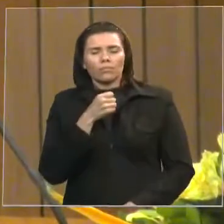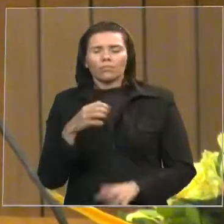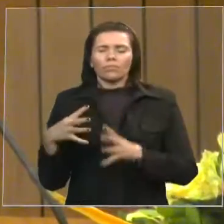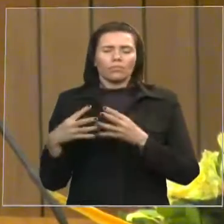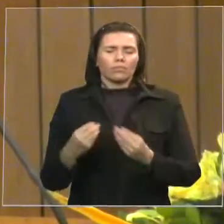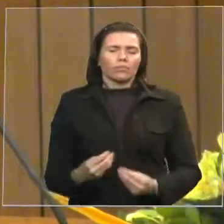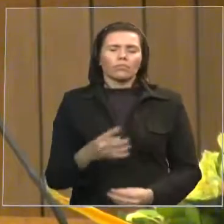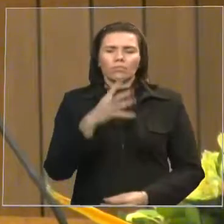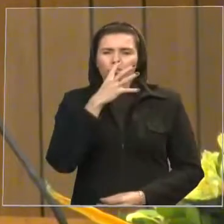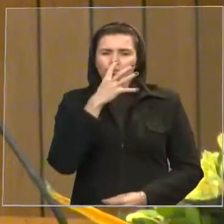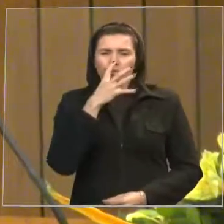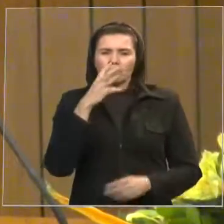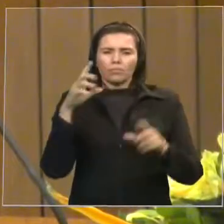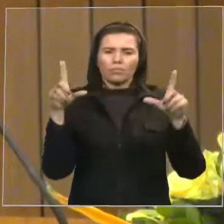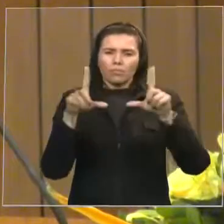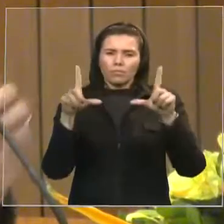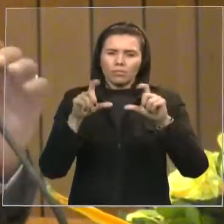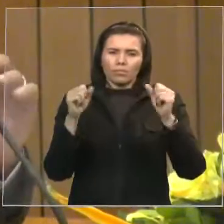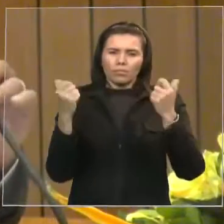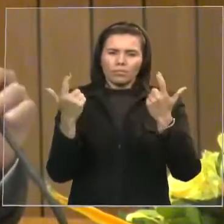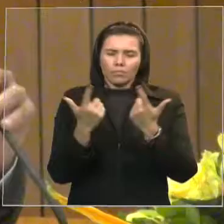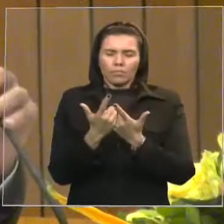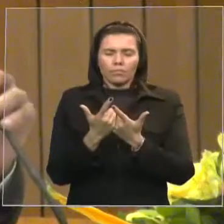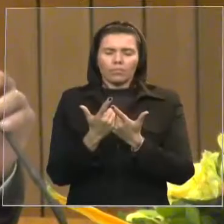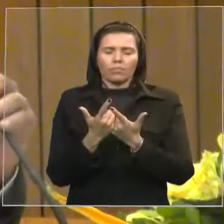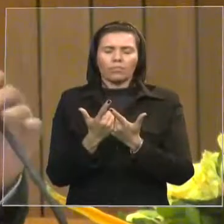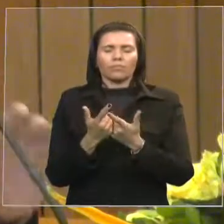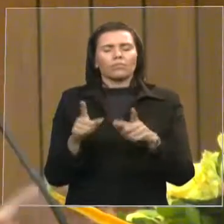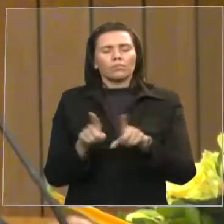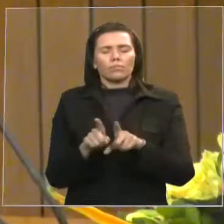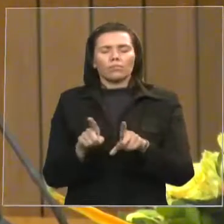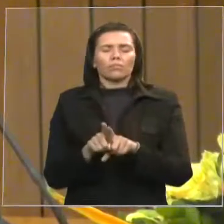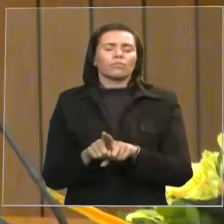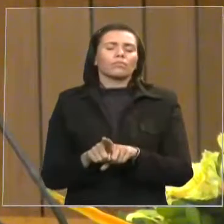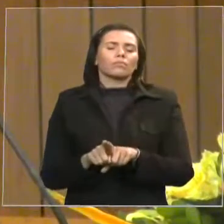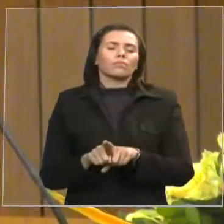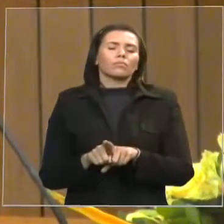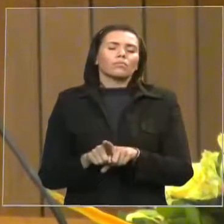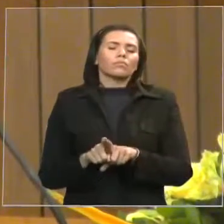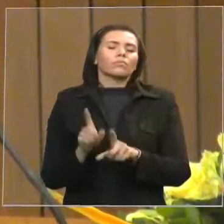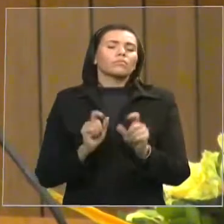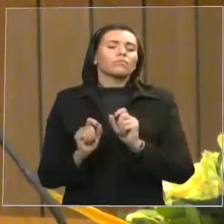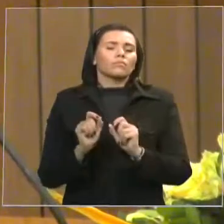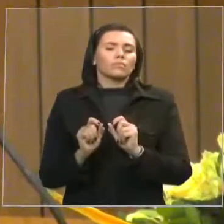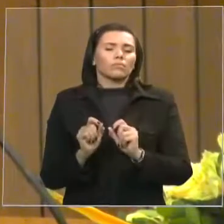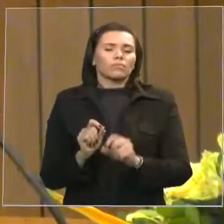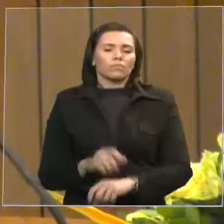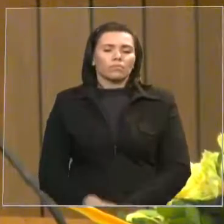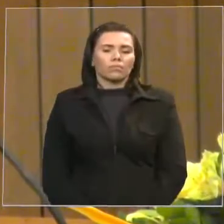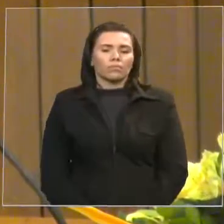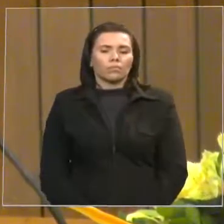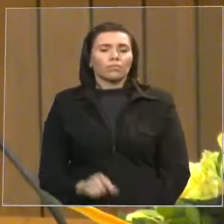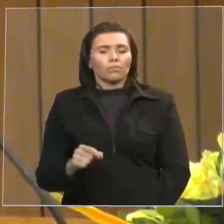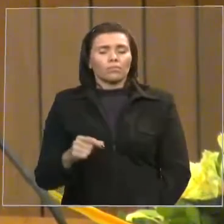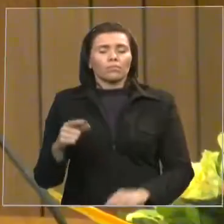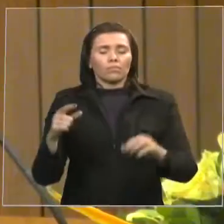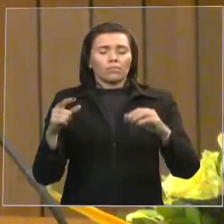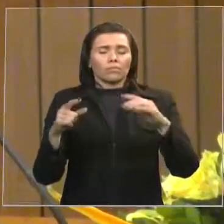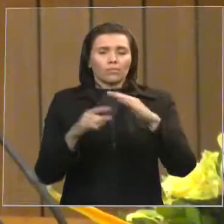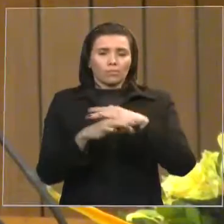acompanham através da TV Assembleia é o caso de governador Nunes Freire